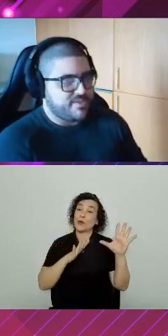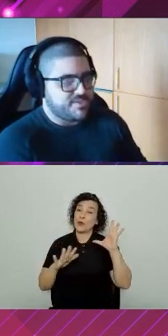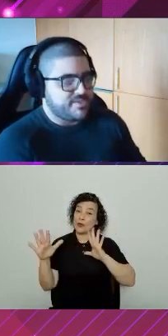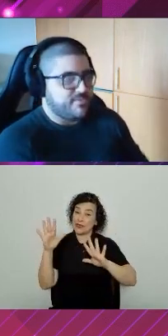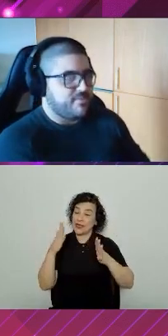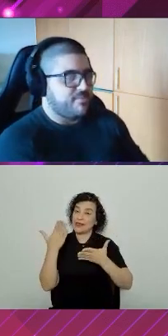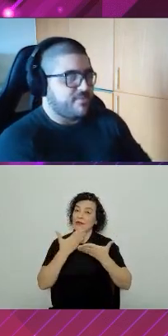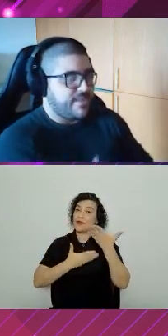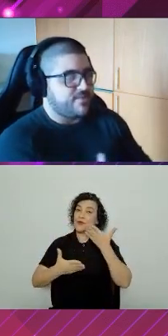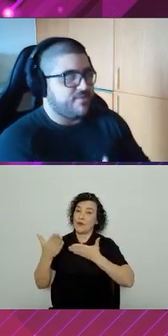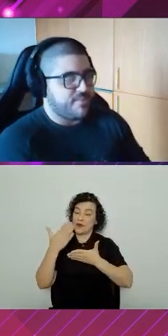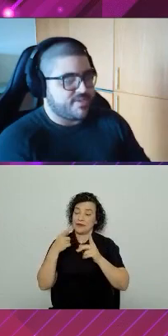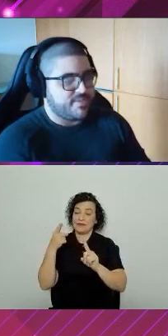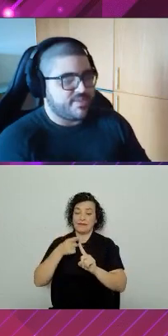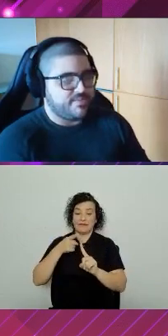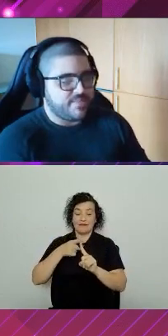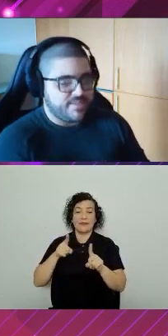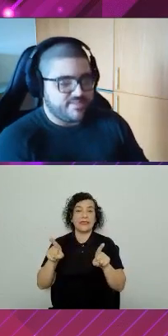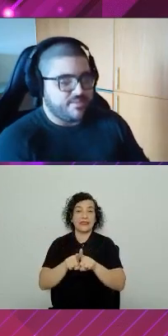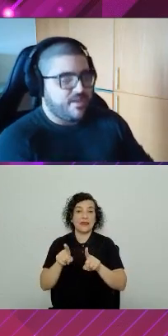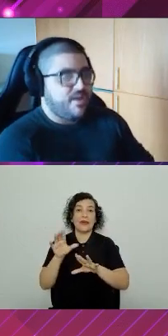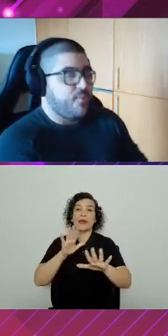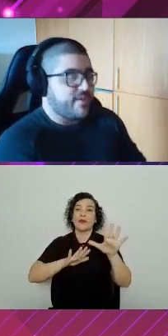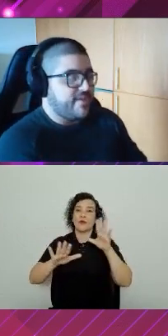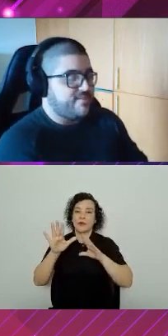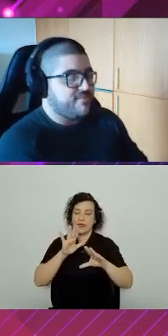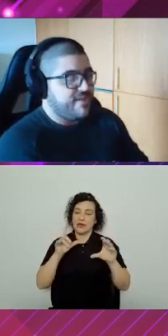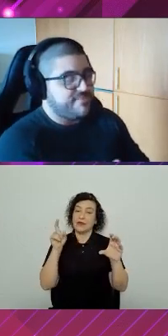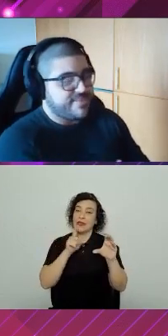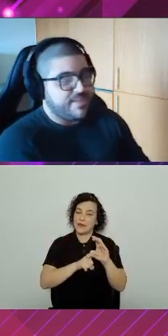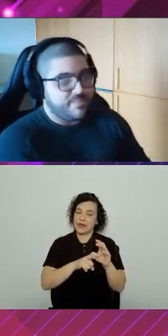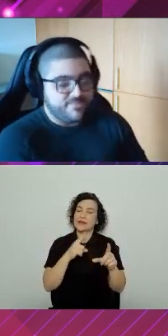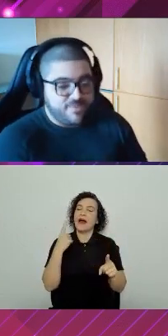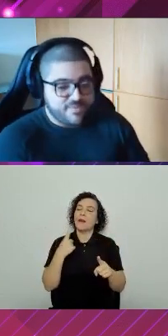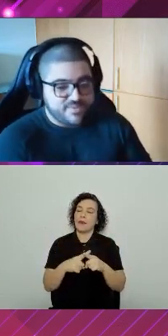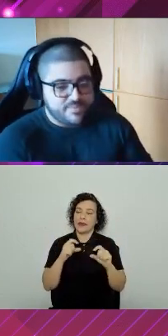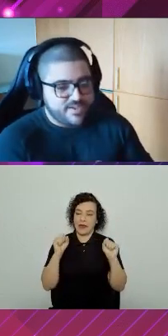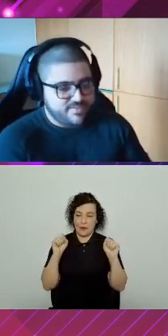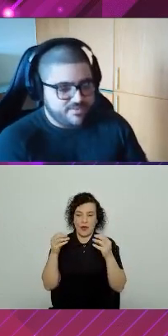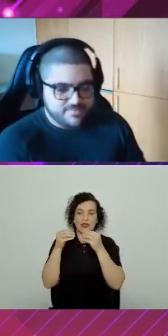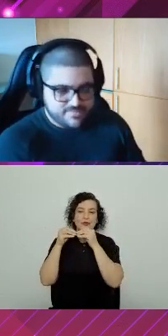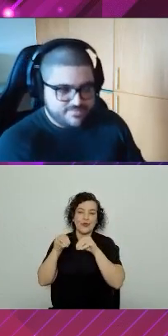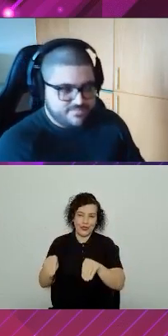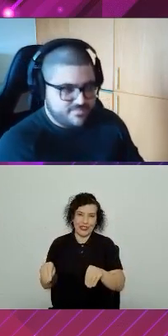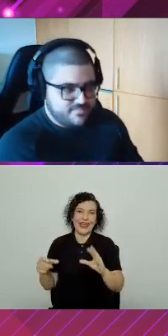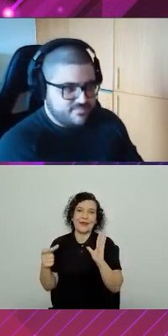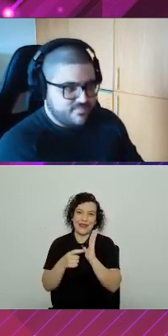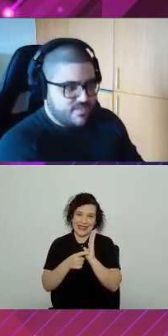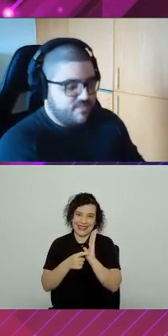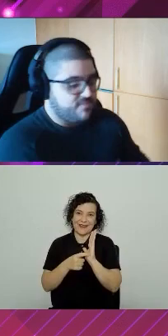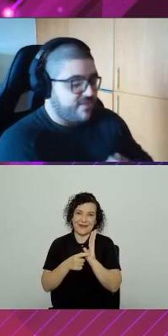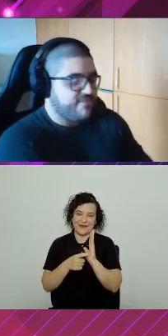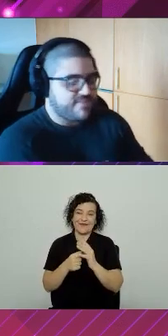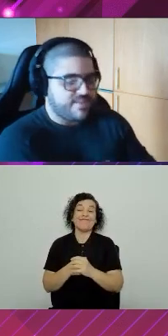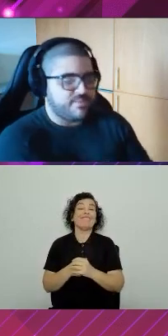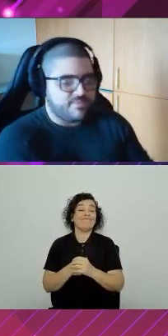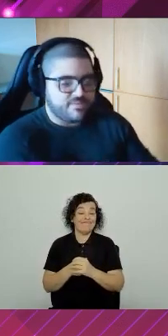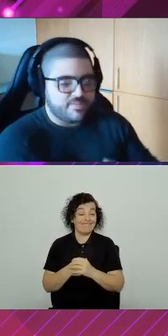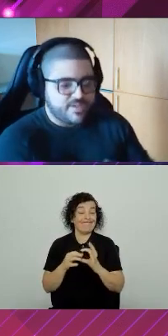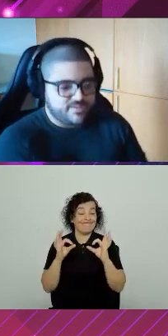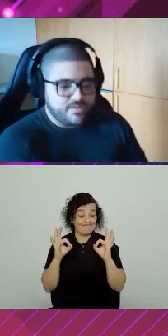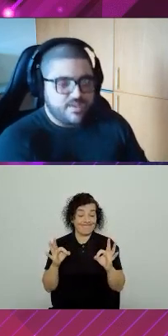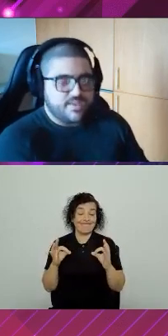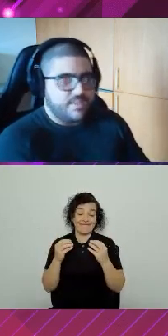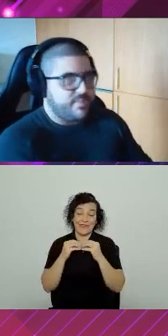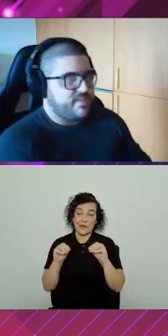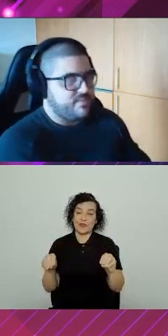compartilhamento de estilo e cuidado com o compartilhamento de dependência. Porque isso vai afetar a performance da aplicação. Isso vai afetar a performance